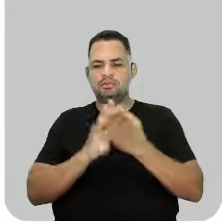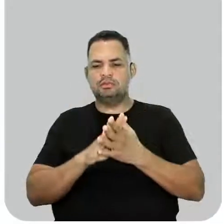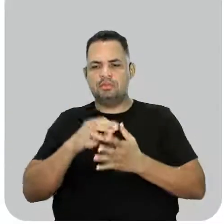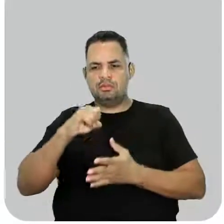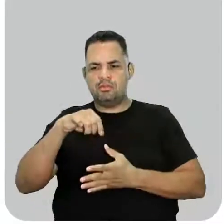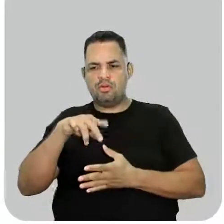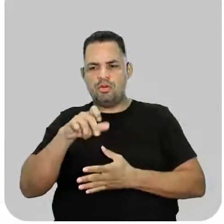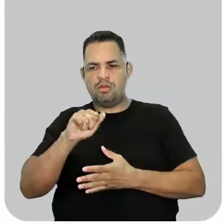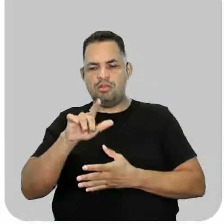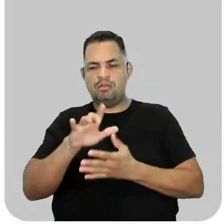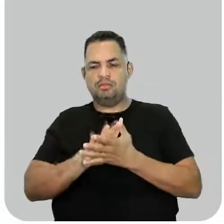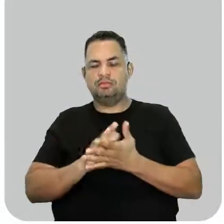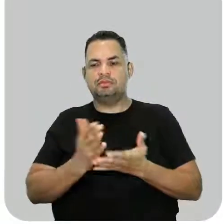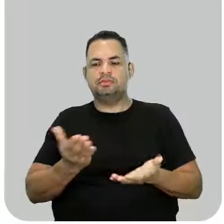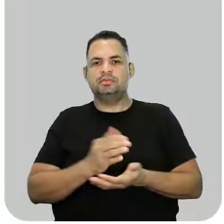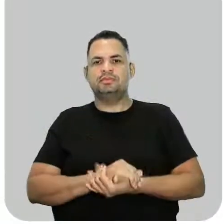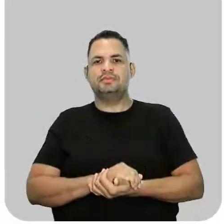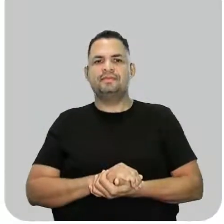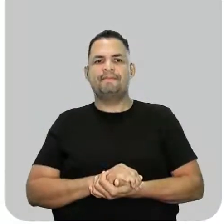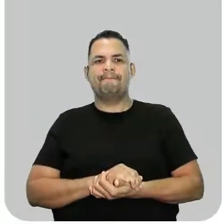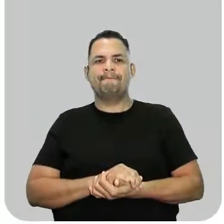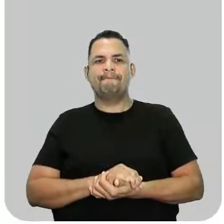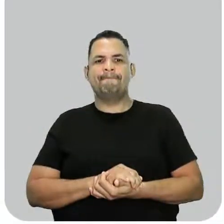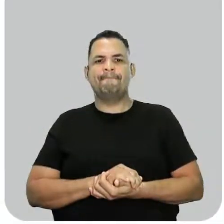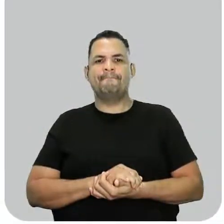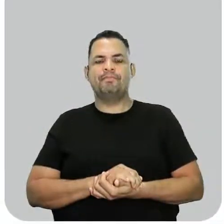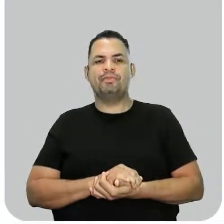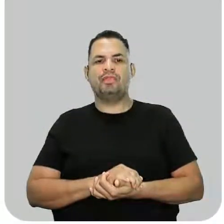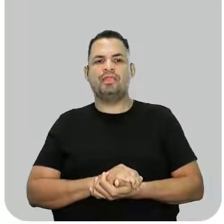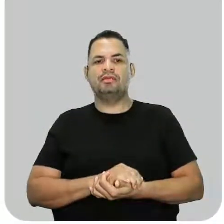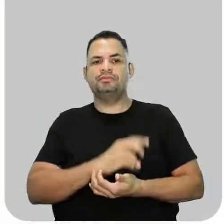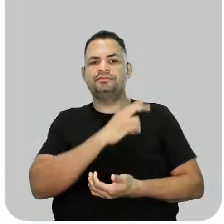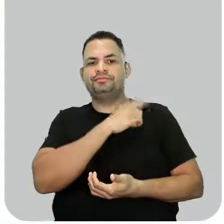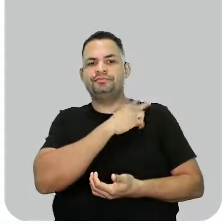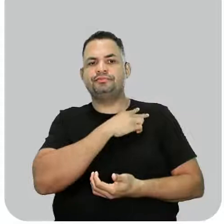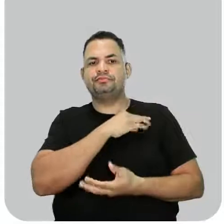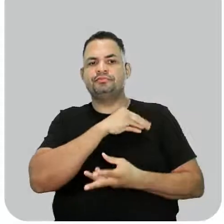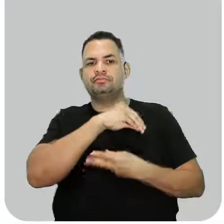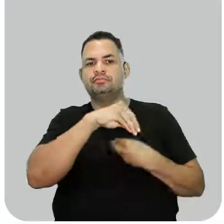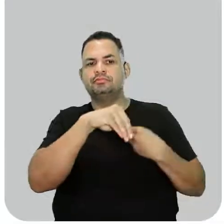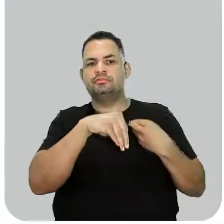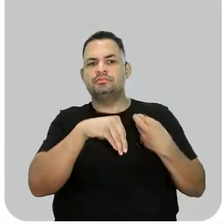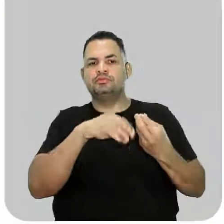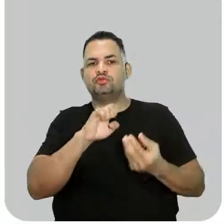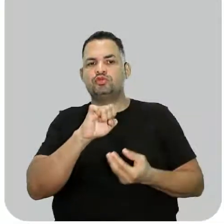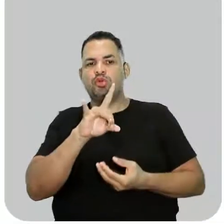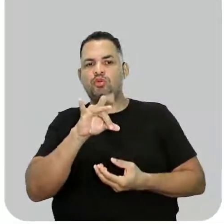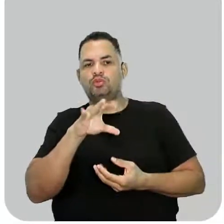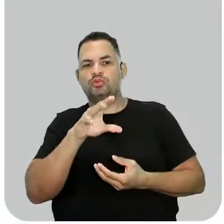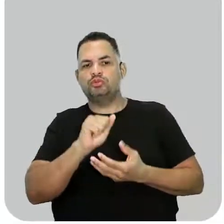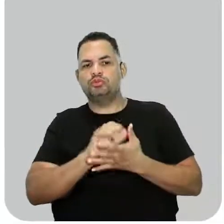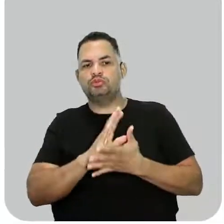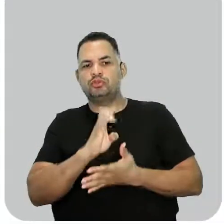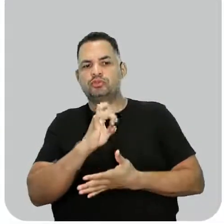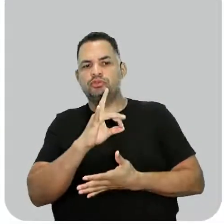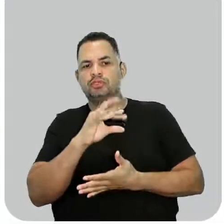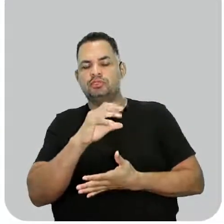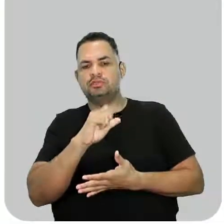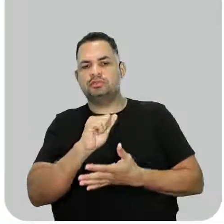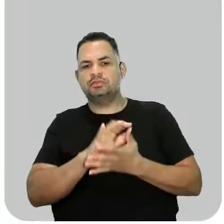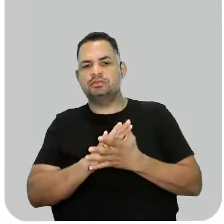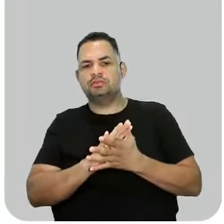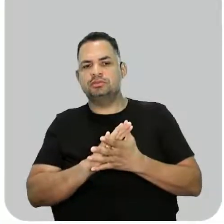são cálculos estequiométricos. No segundo ano, temos soluções, concentração, diluição,